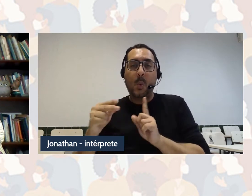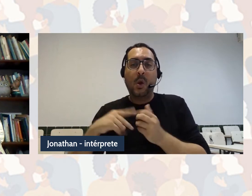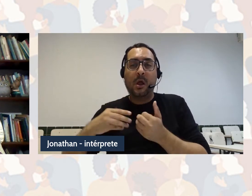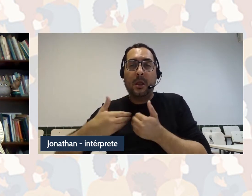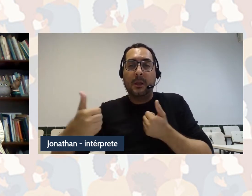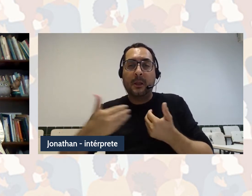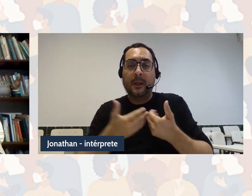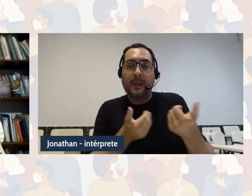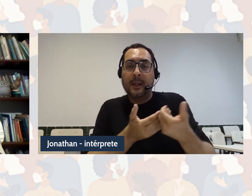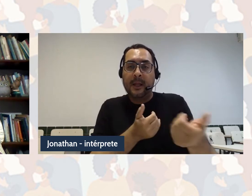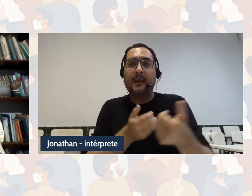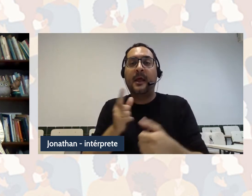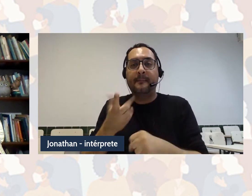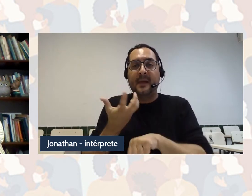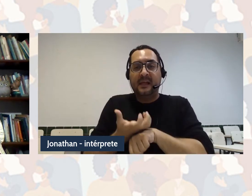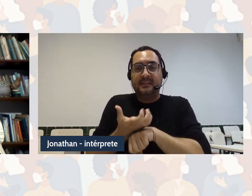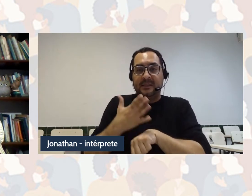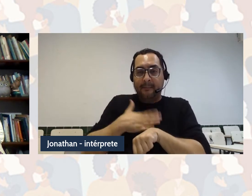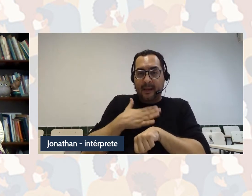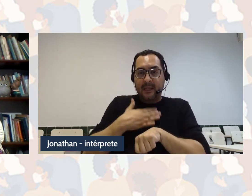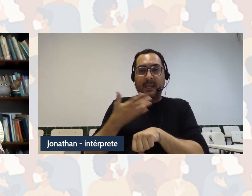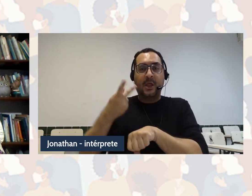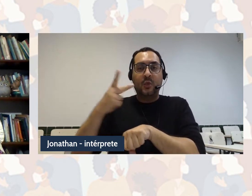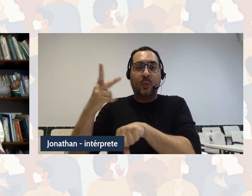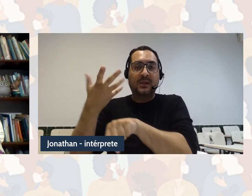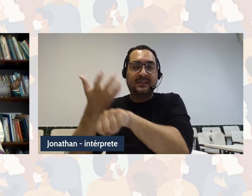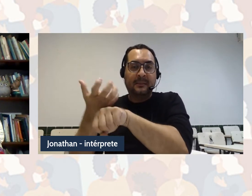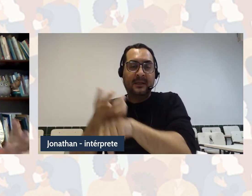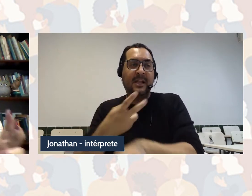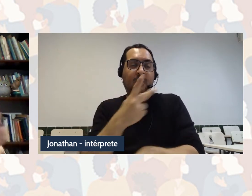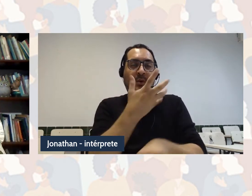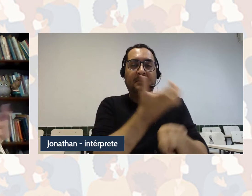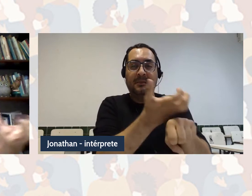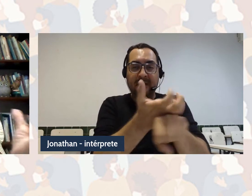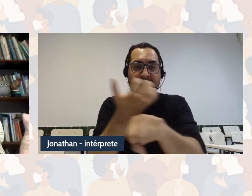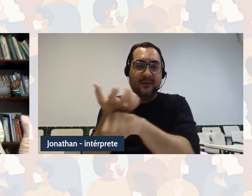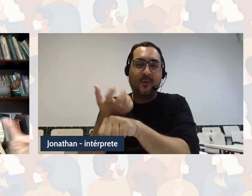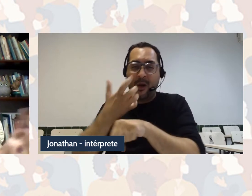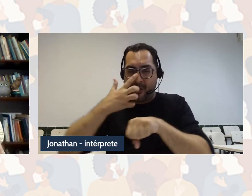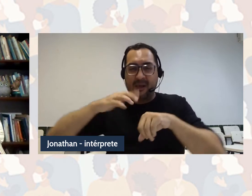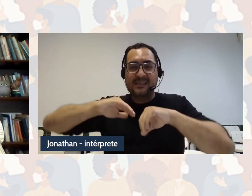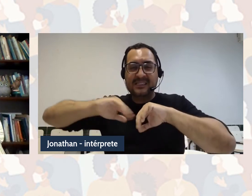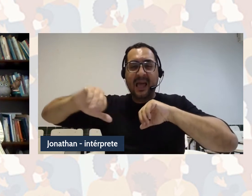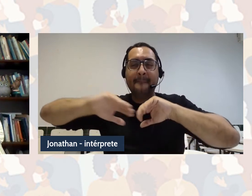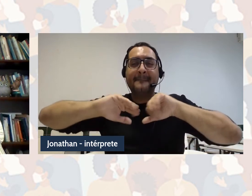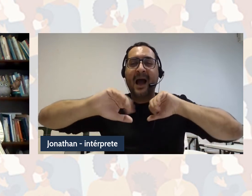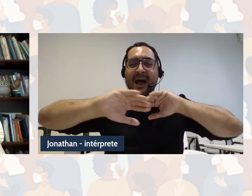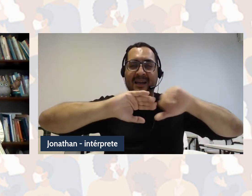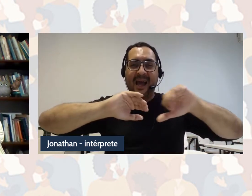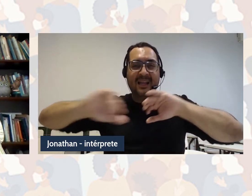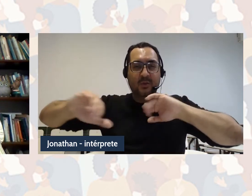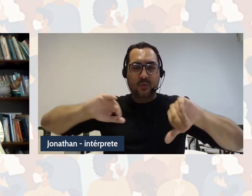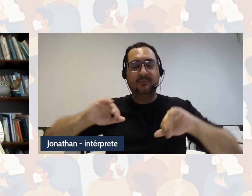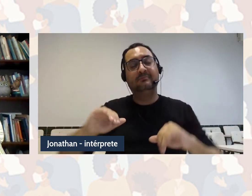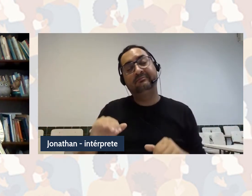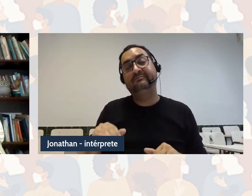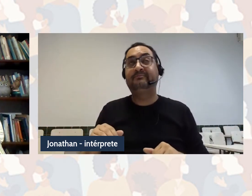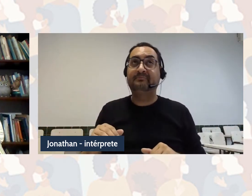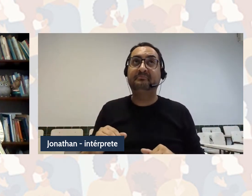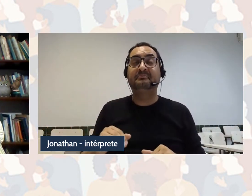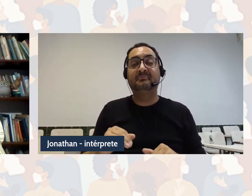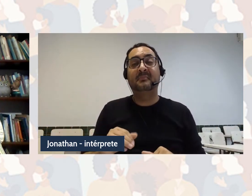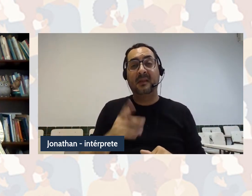a ideia de disciplinas, né, que a gente já conhece, e, enfim, esse é um processo, né, que situaria aí, digamos,